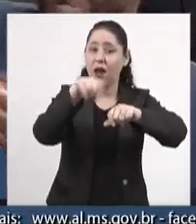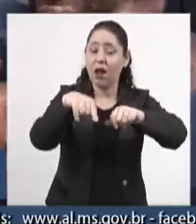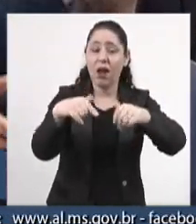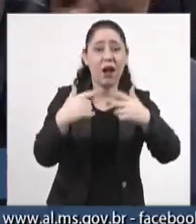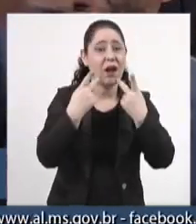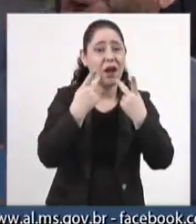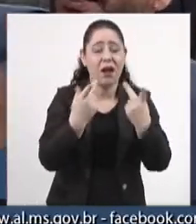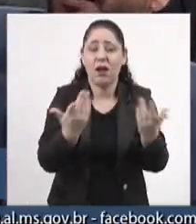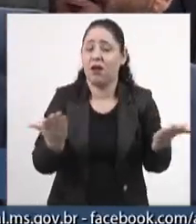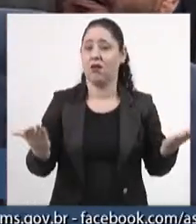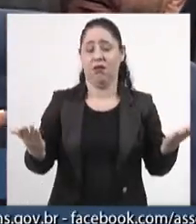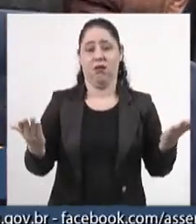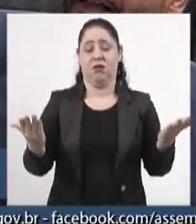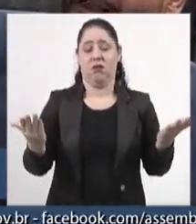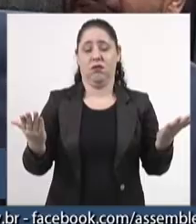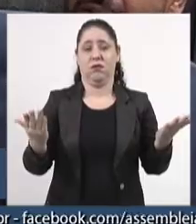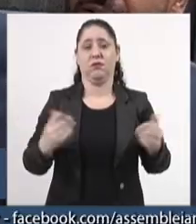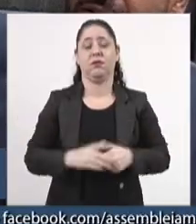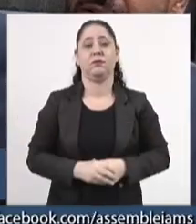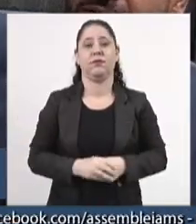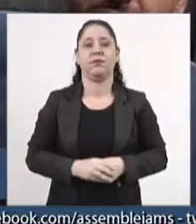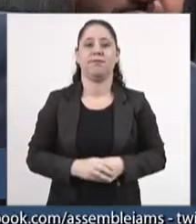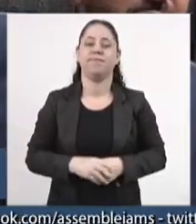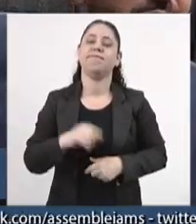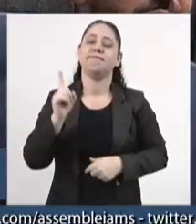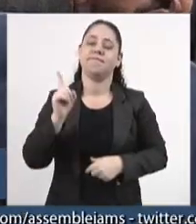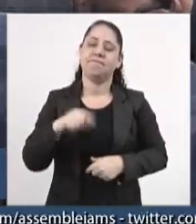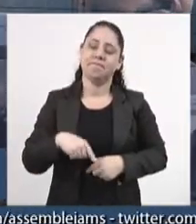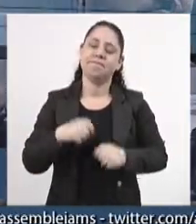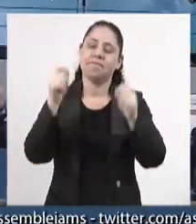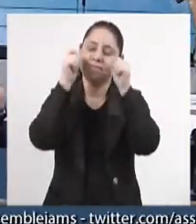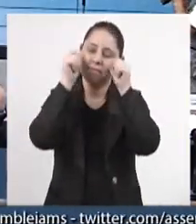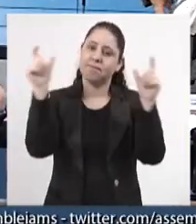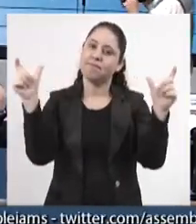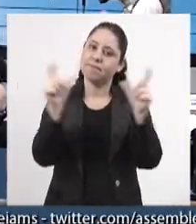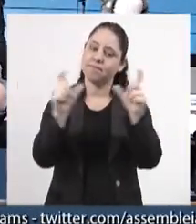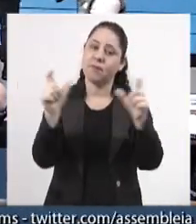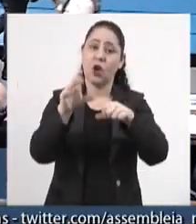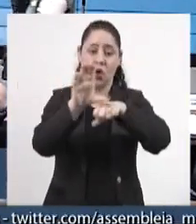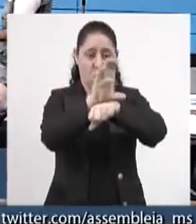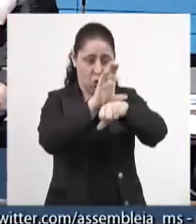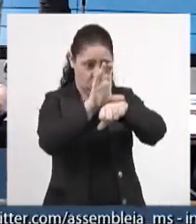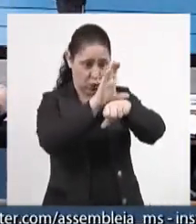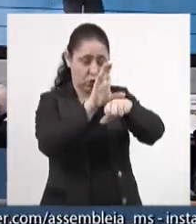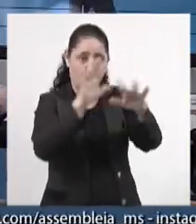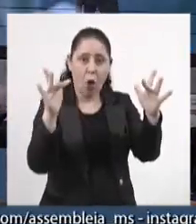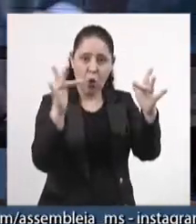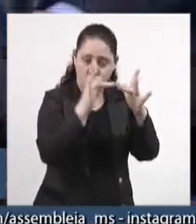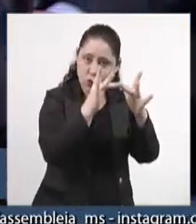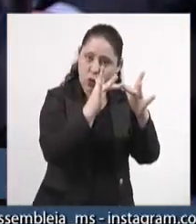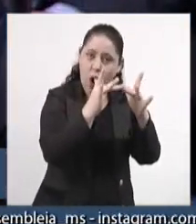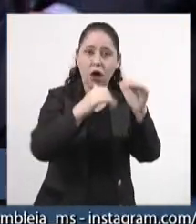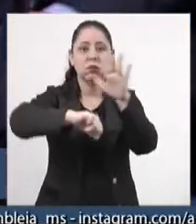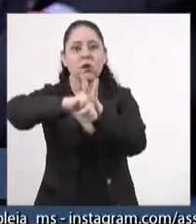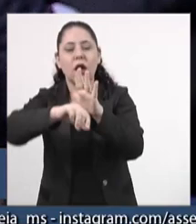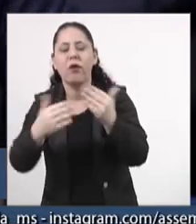a minha... Essa é a tônica da discussão. É isso que eu alertei agora. A constitucional, o projeto é constitucional ou não?